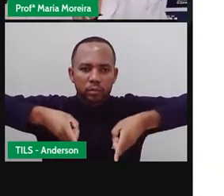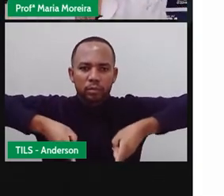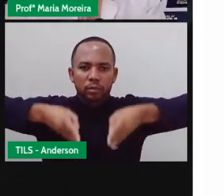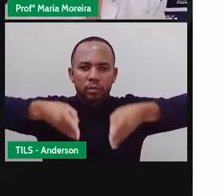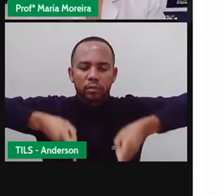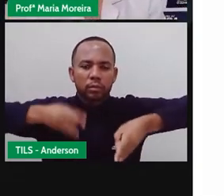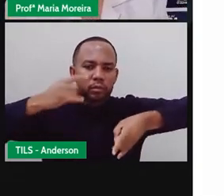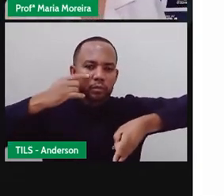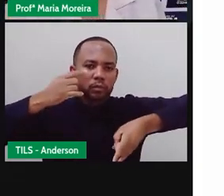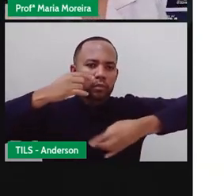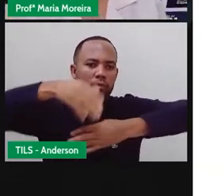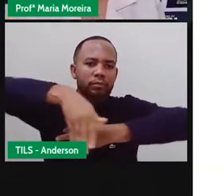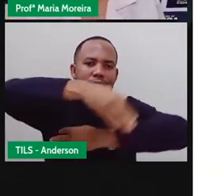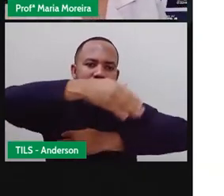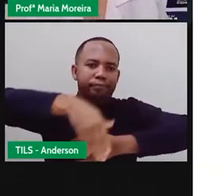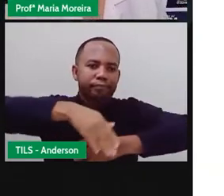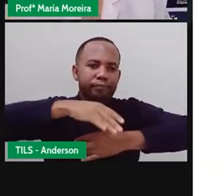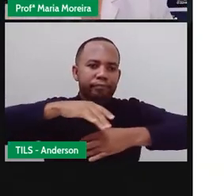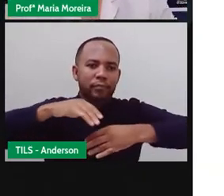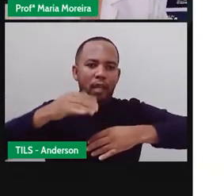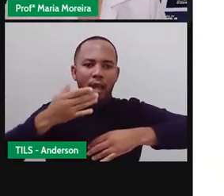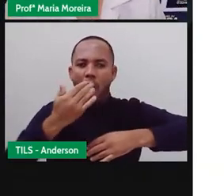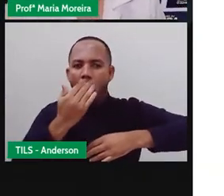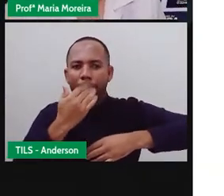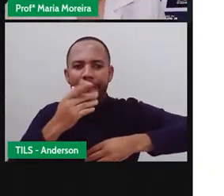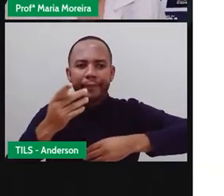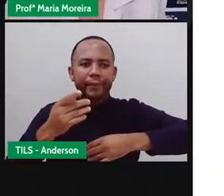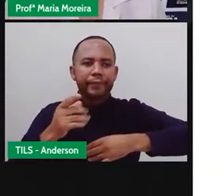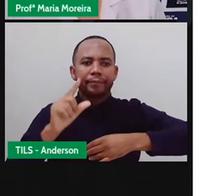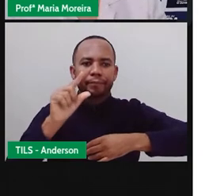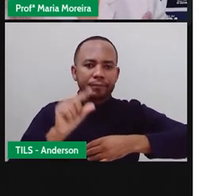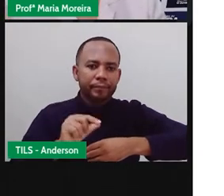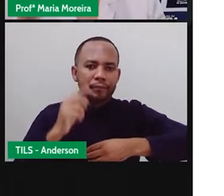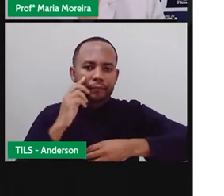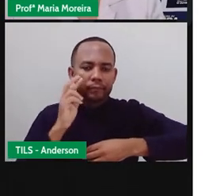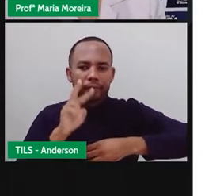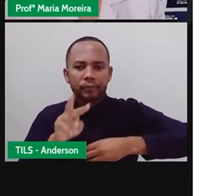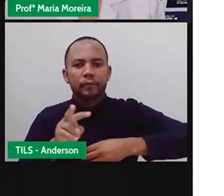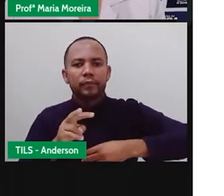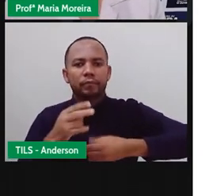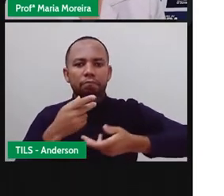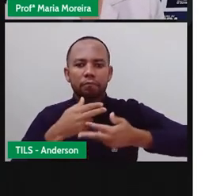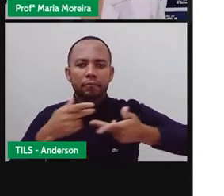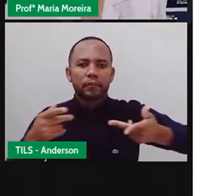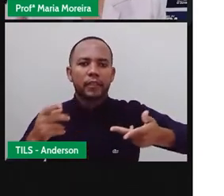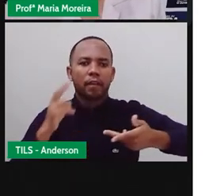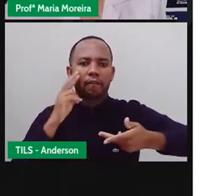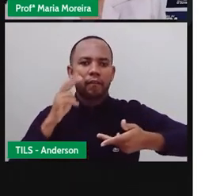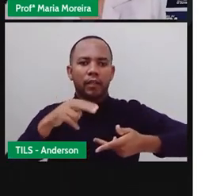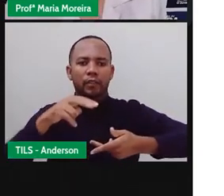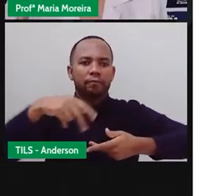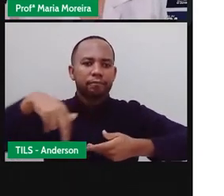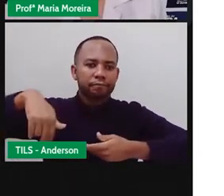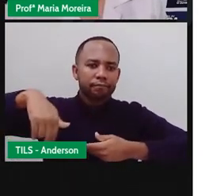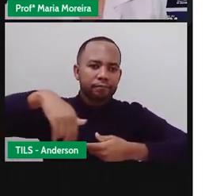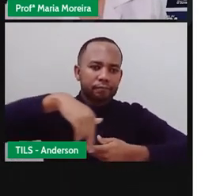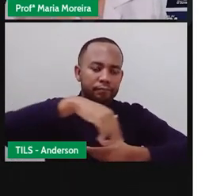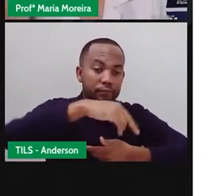e ele fica na frente do estabelecimento para informar, né? Que ali tem determinado produto. Então, você passa,